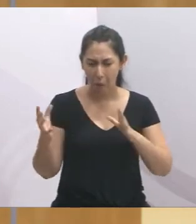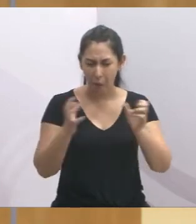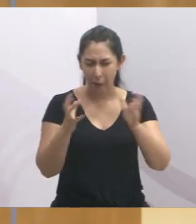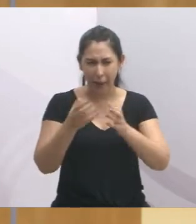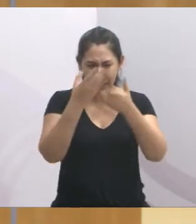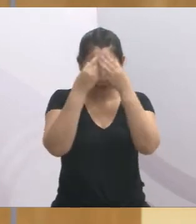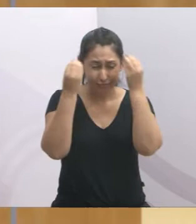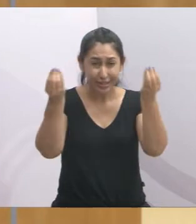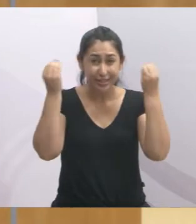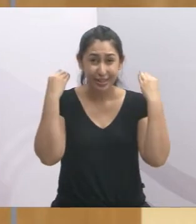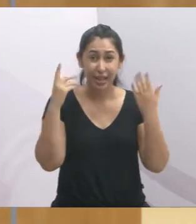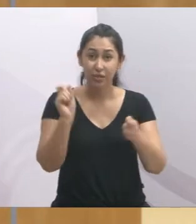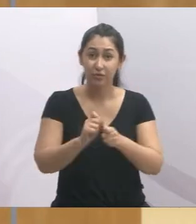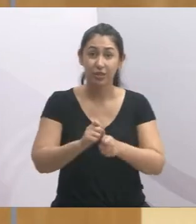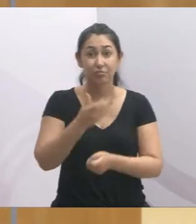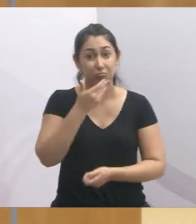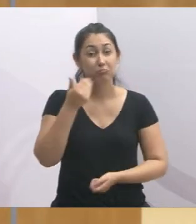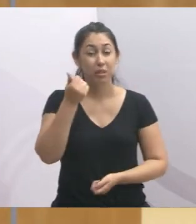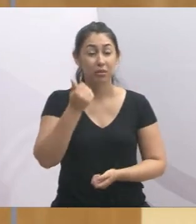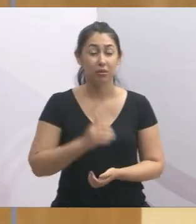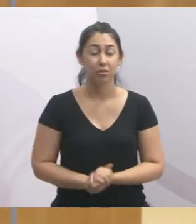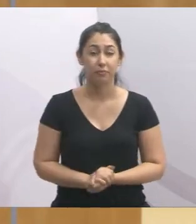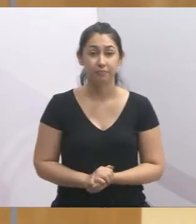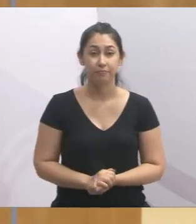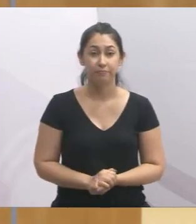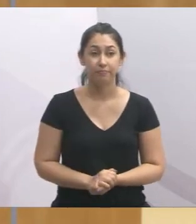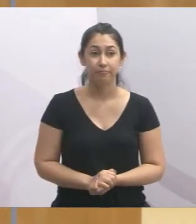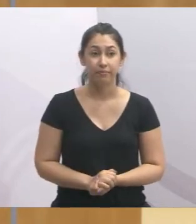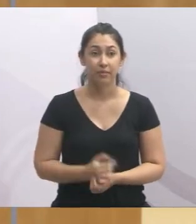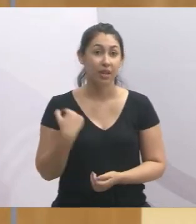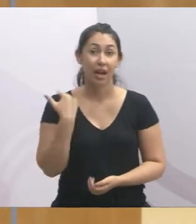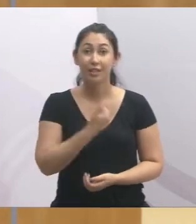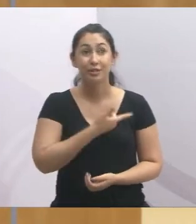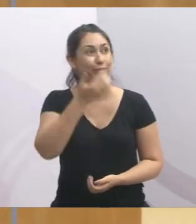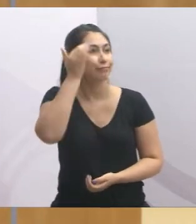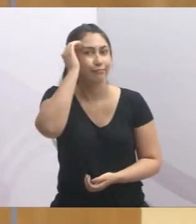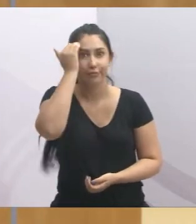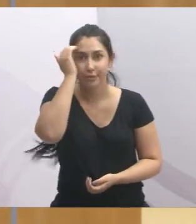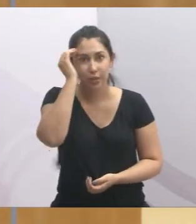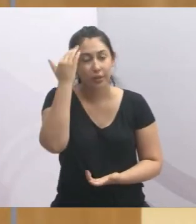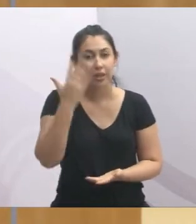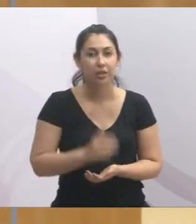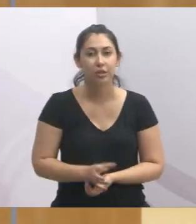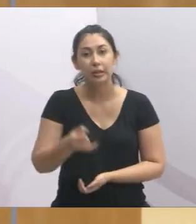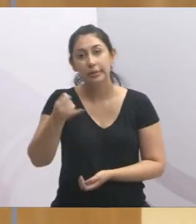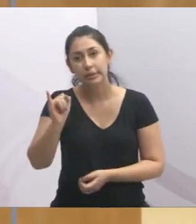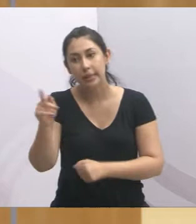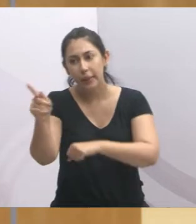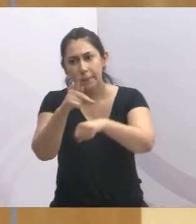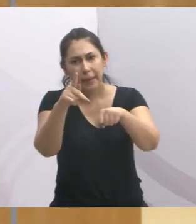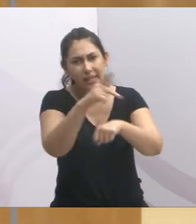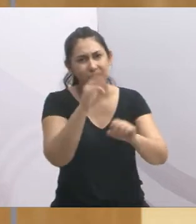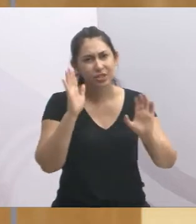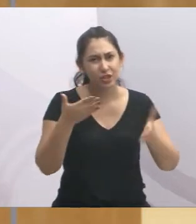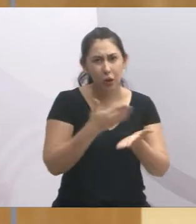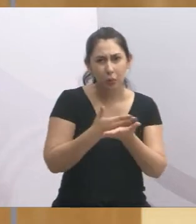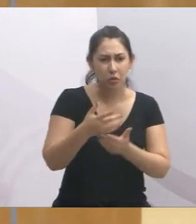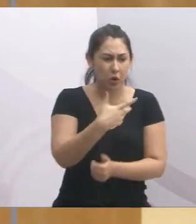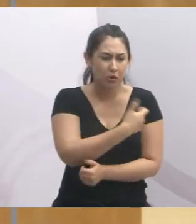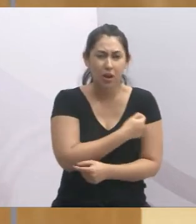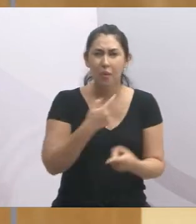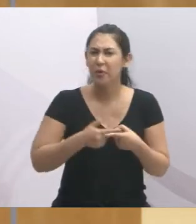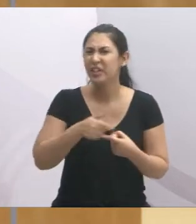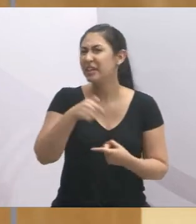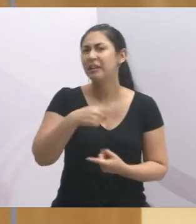país, para a nossa população. E aí, vereador Flavinho, não dá para entender, se alguns países já começaram a vacinação, por que no